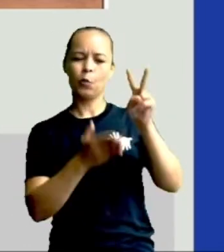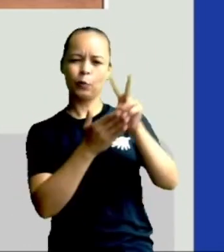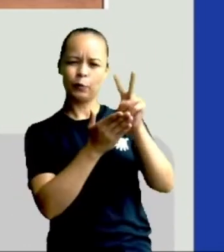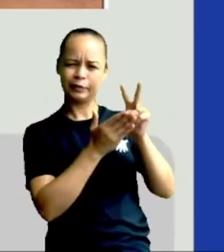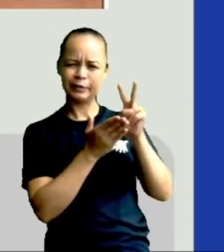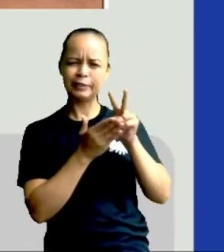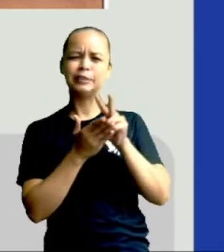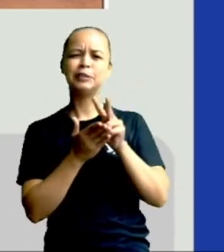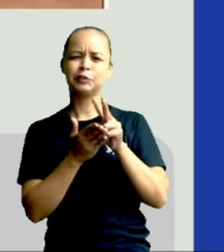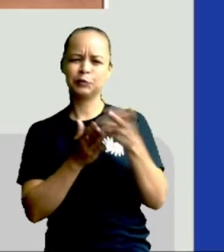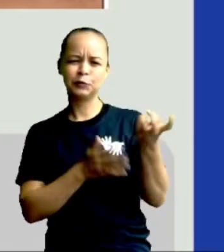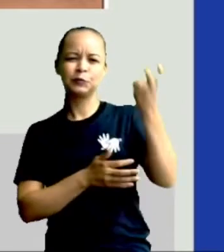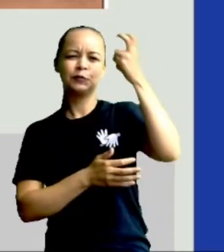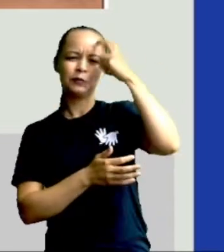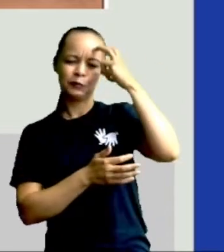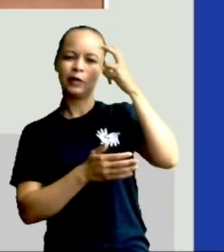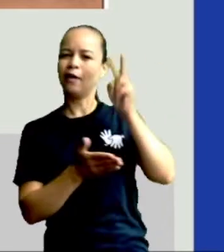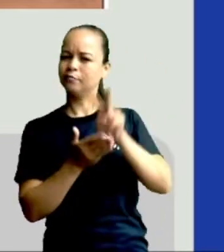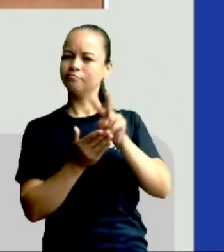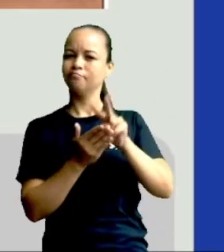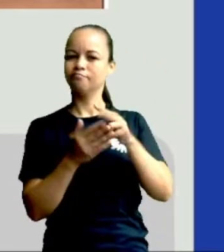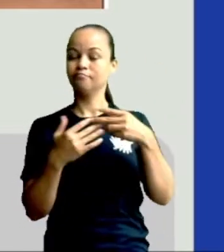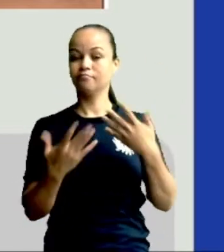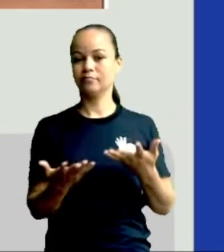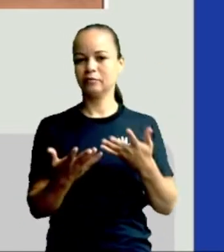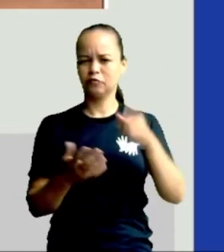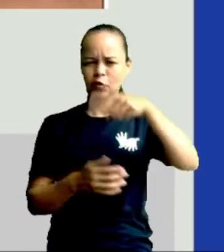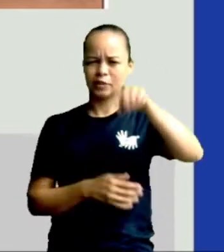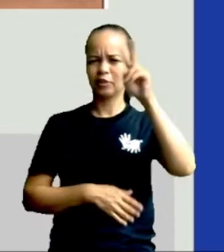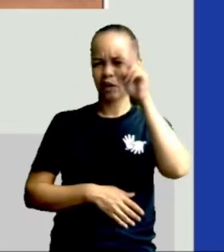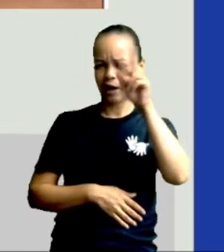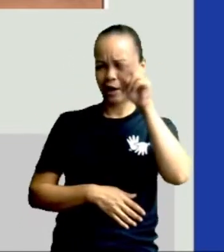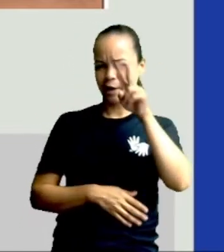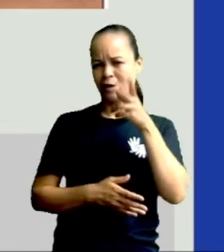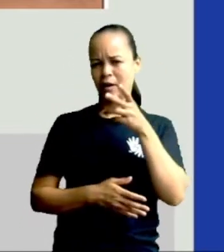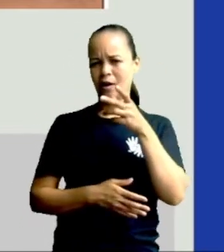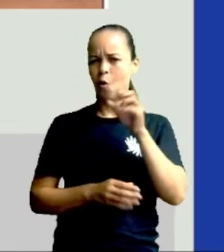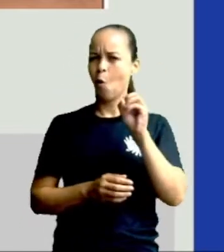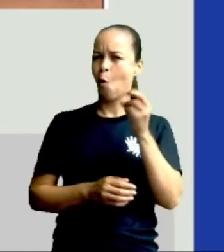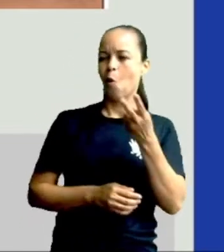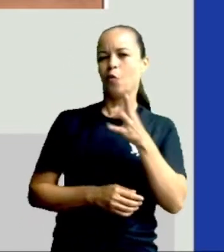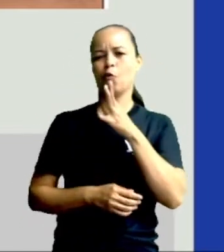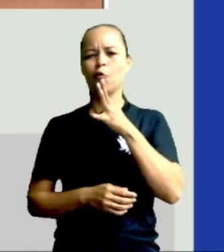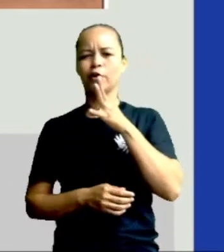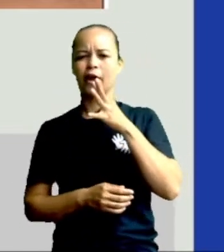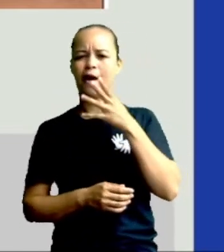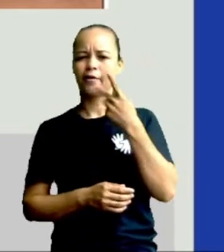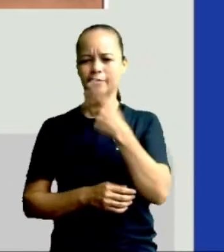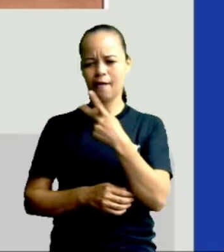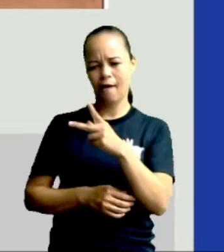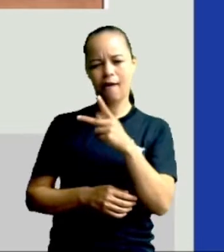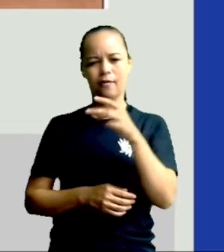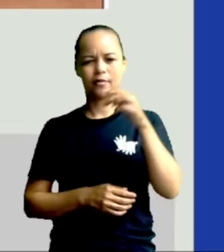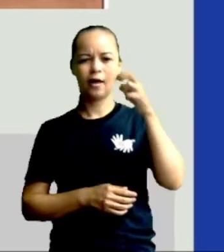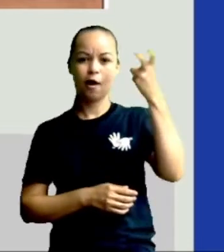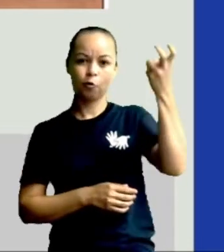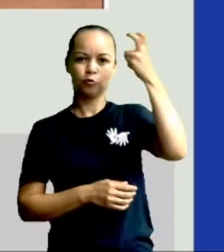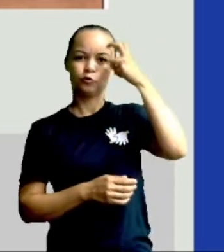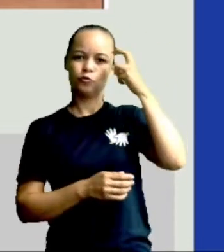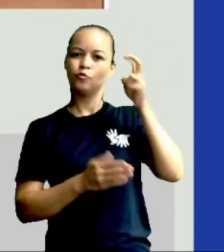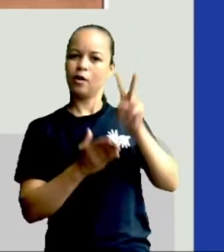cultura indígena. E aí, será que você lembra ou conhece essa cultura indígena tão enriquecedora?